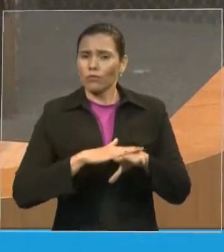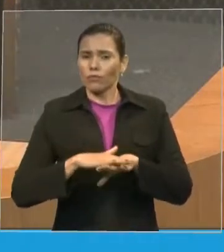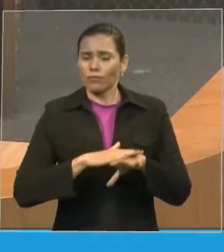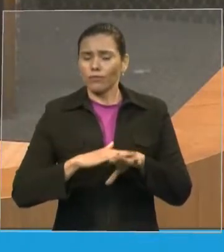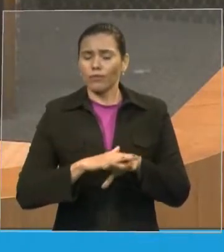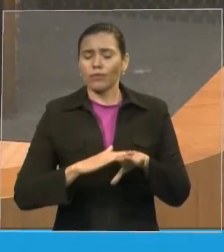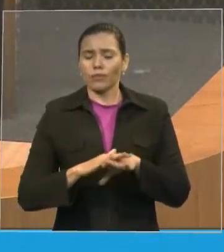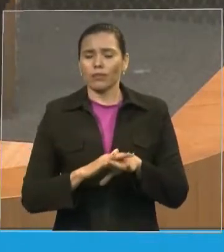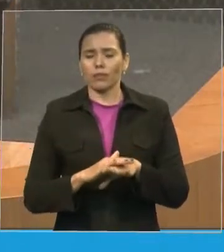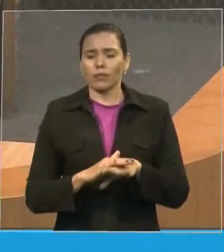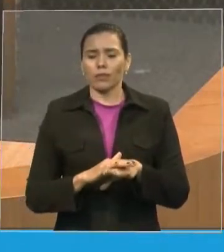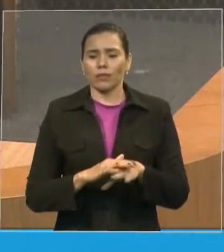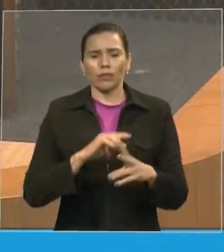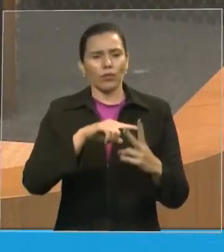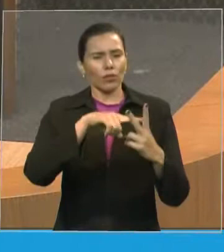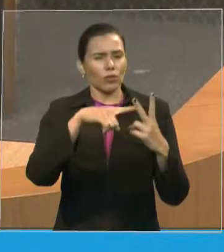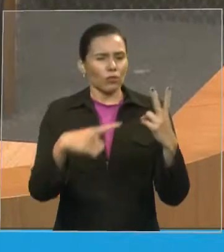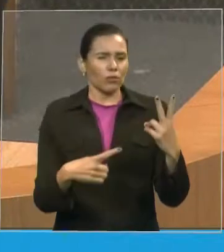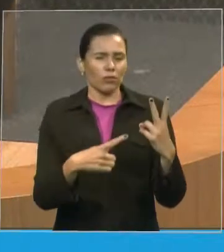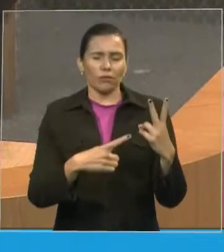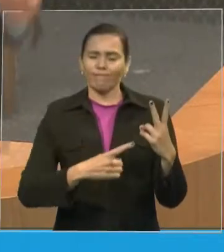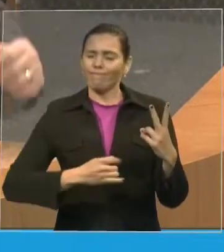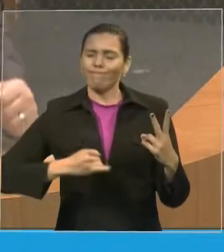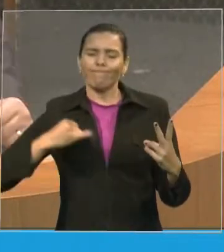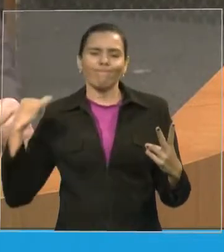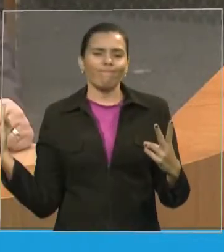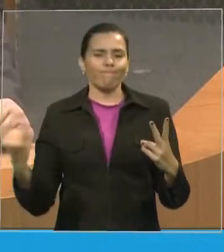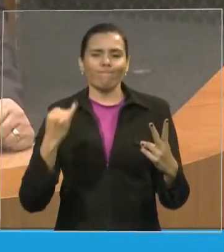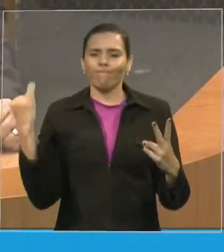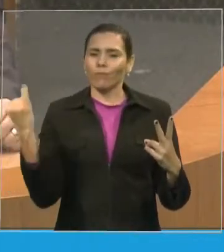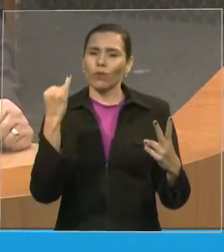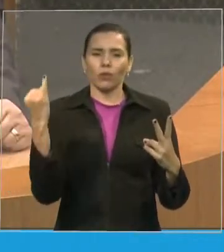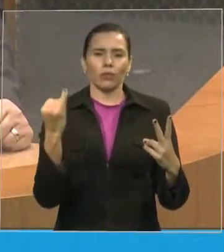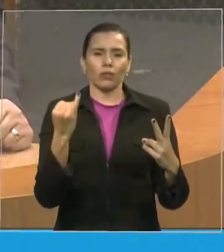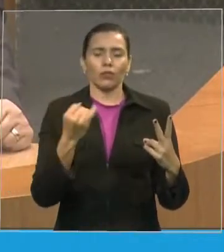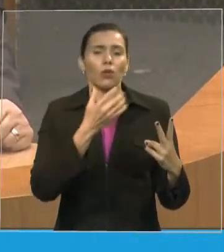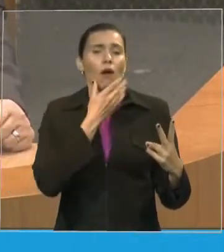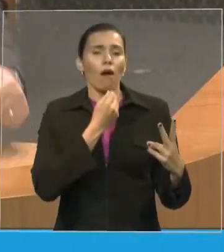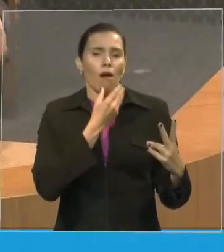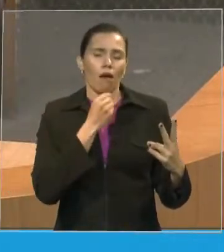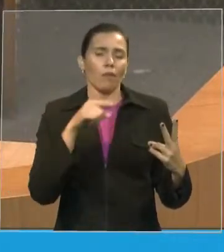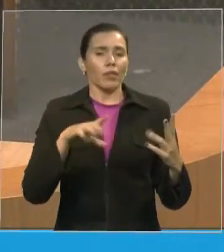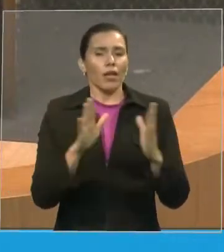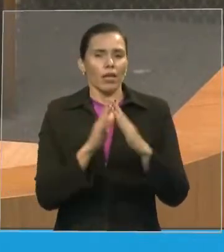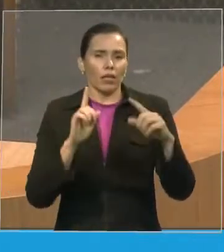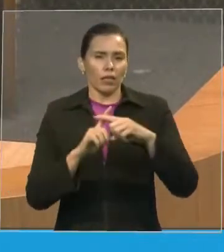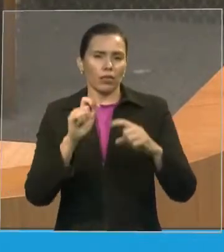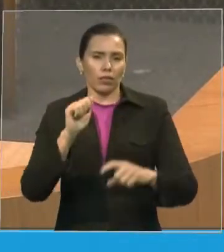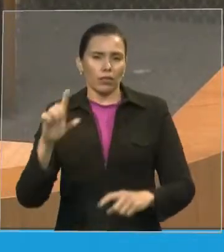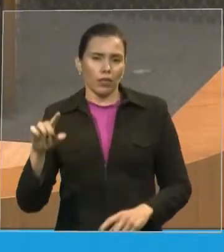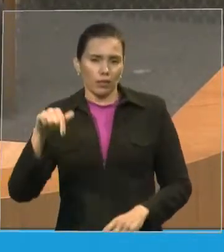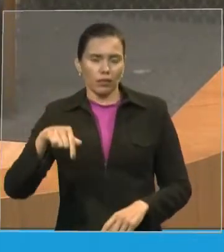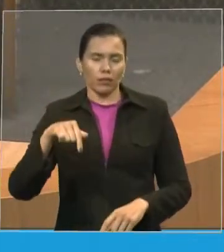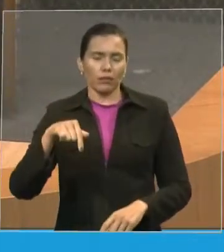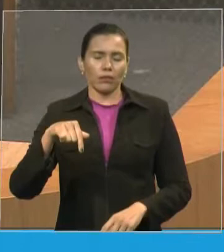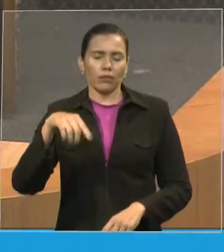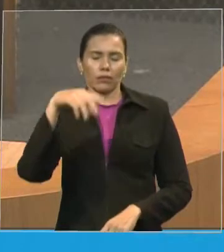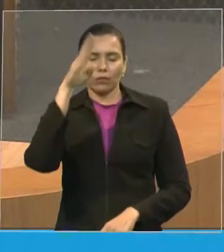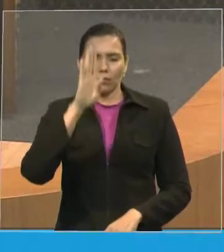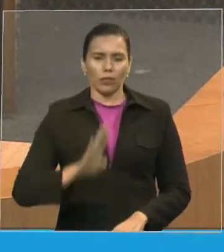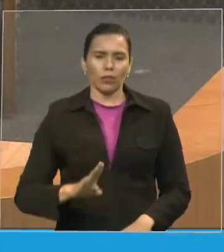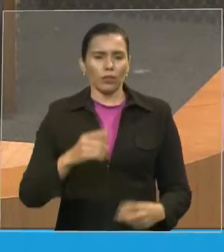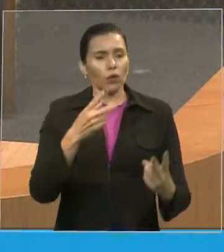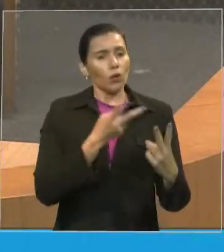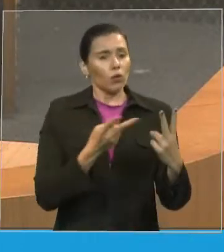dos dois personagens dos mais admiráveis da Assembleia de Deus no Brasil. Pela dedicação, pela cultura,